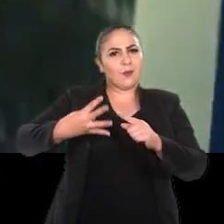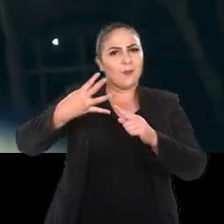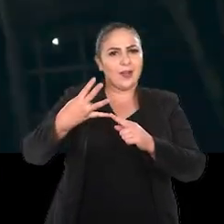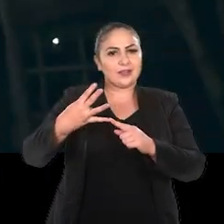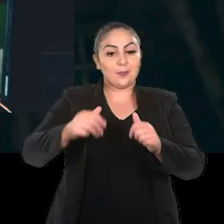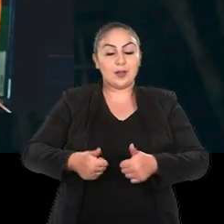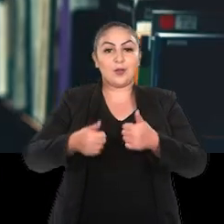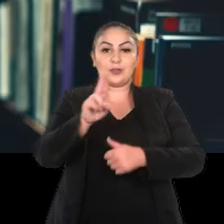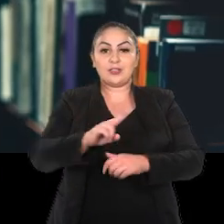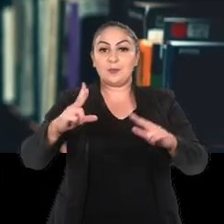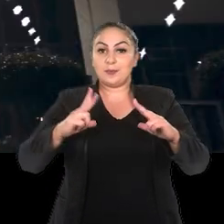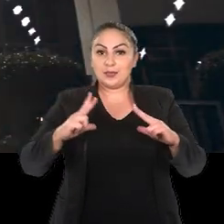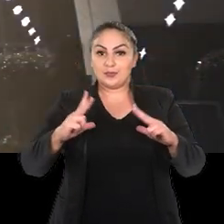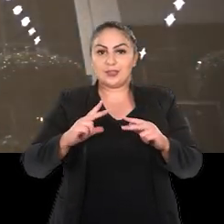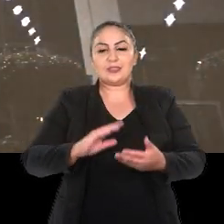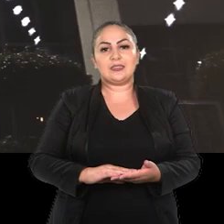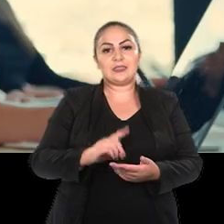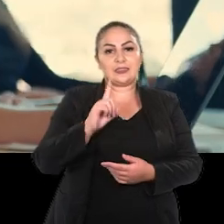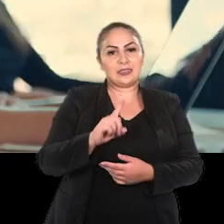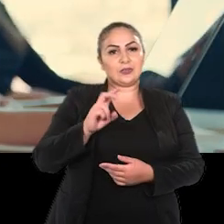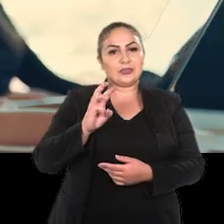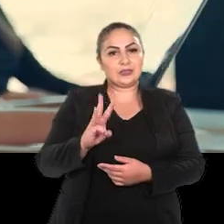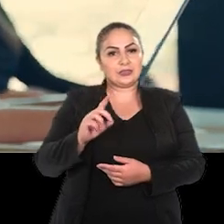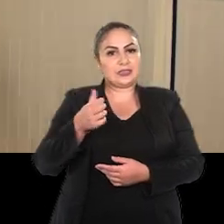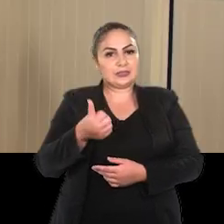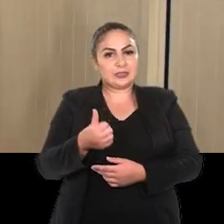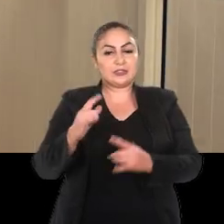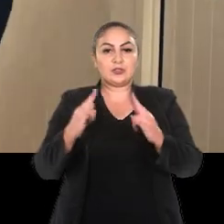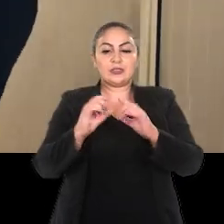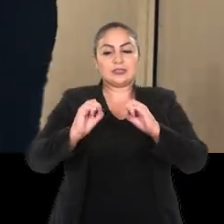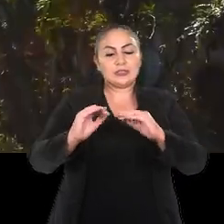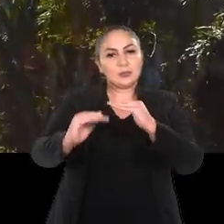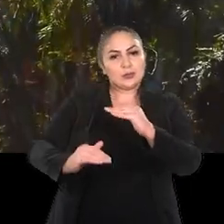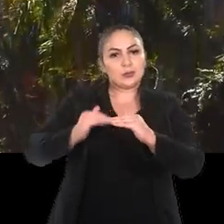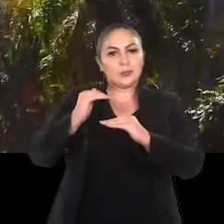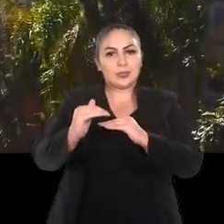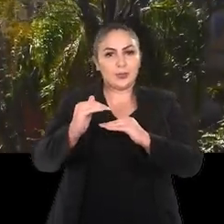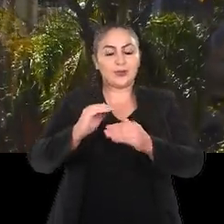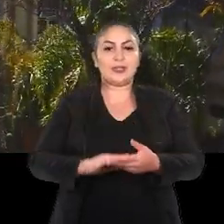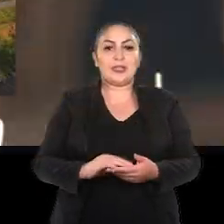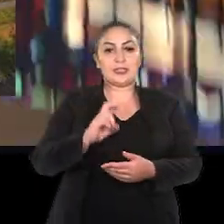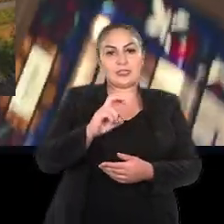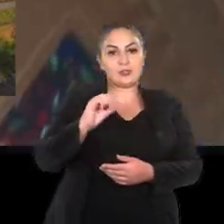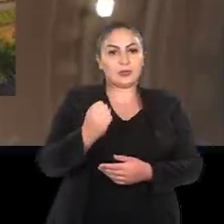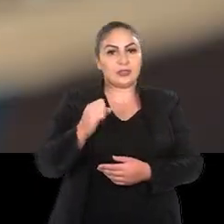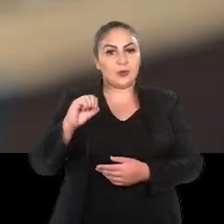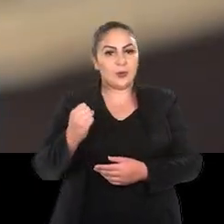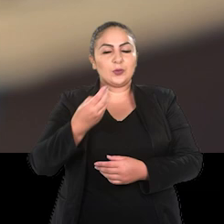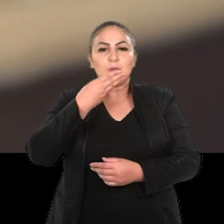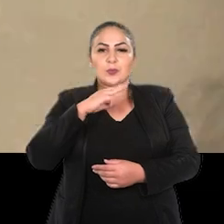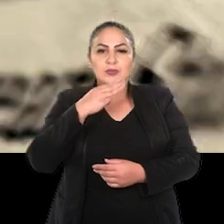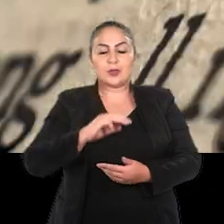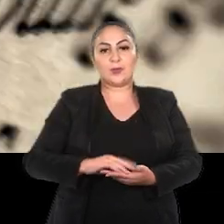melhores universidades privadas. São 136 instituições de ensino superior, 588 museus,